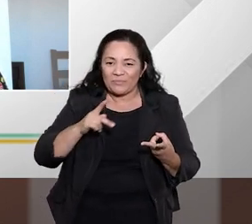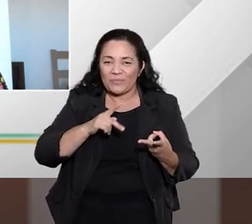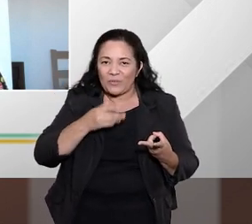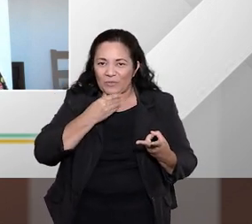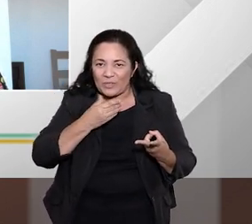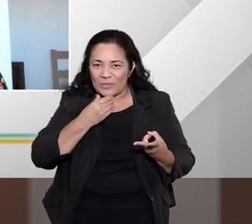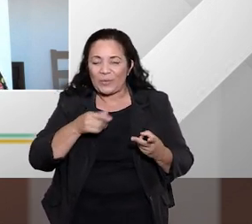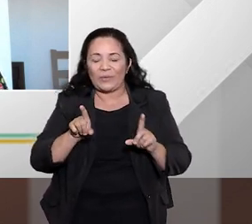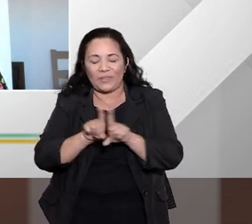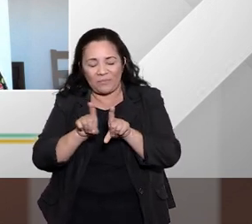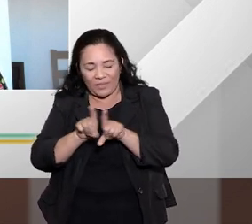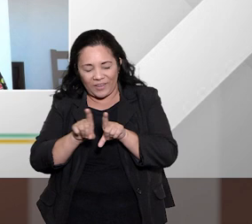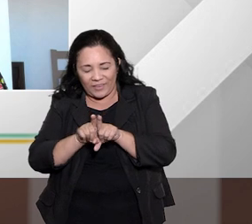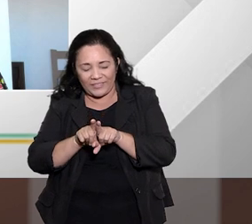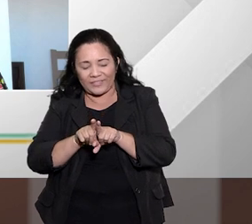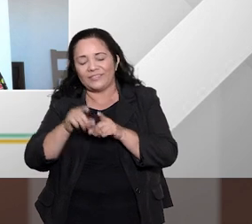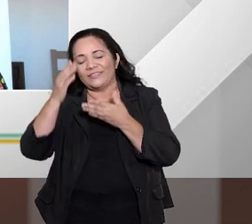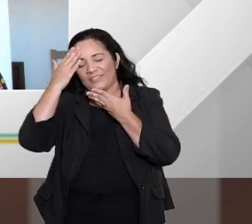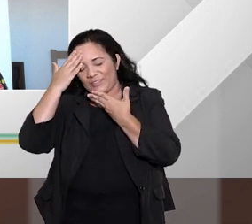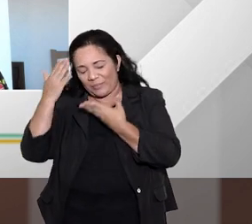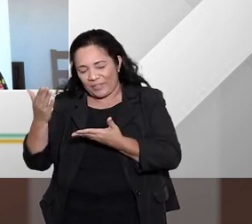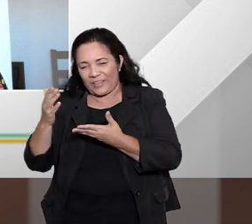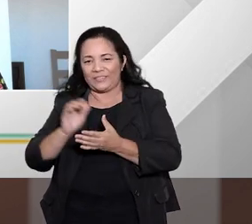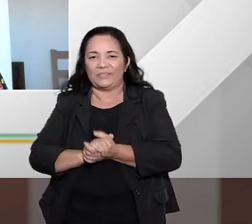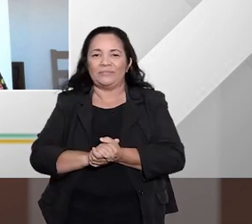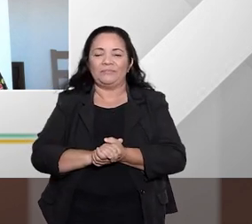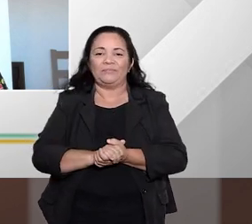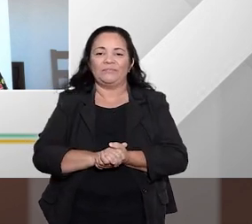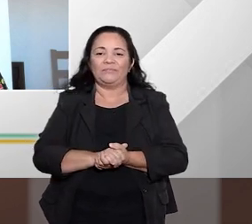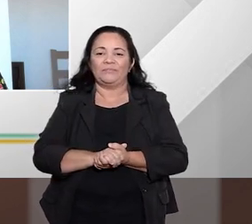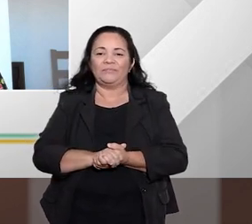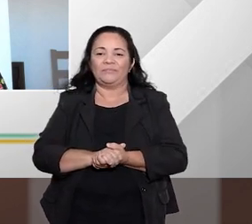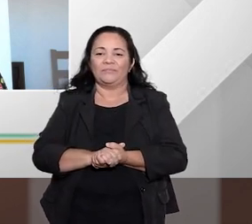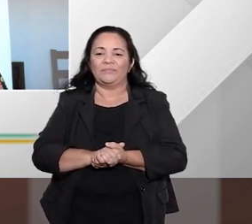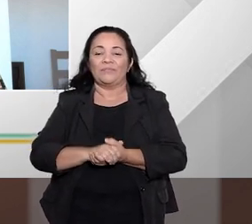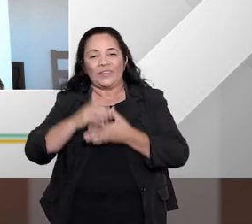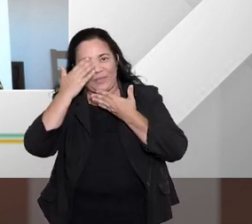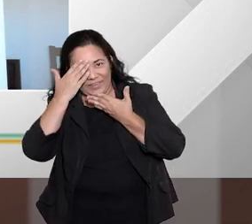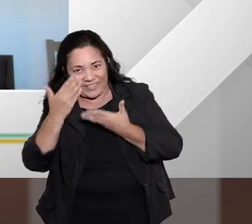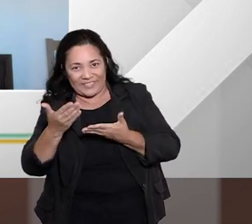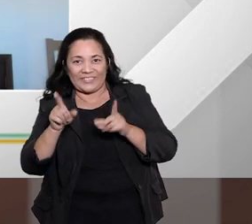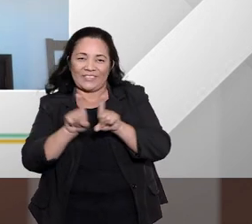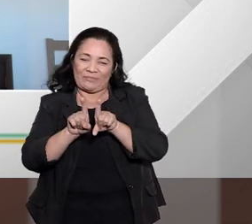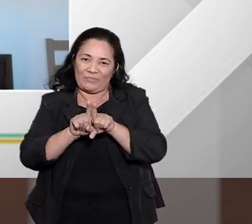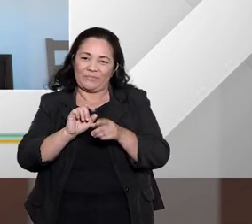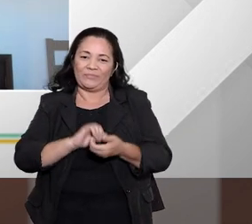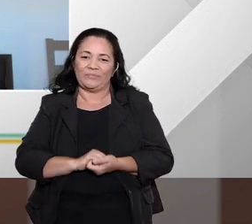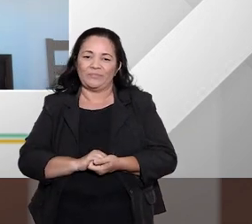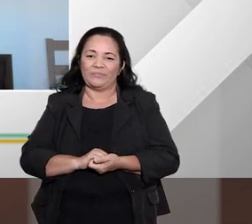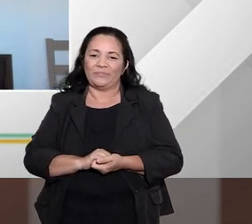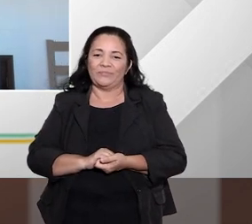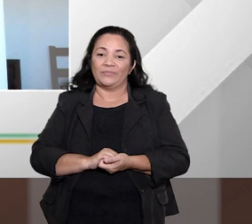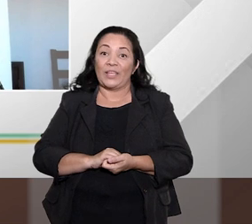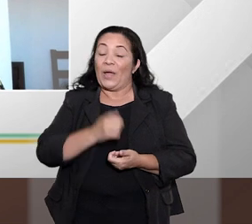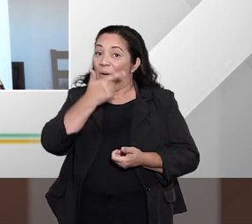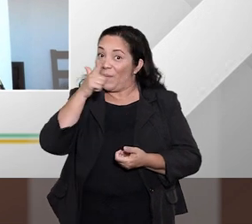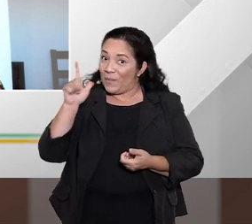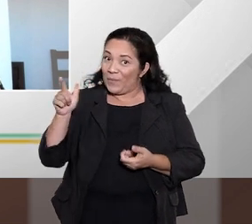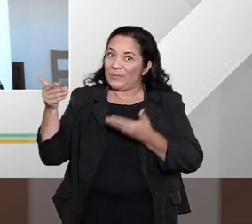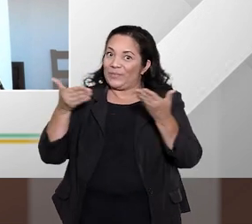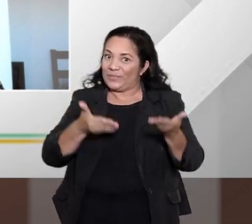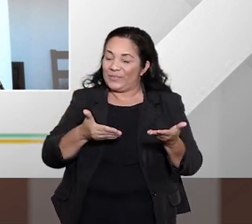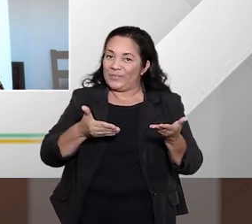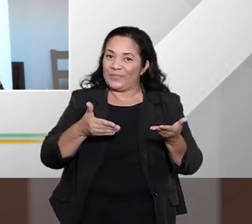Cláudia muitíssimo obrigada pela participação no Entender Direito de hoje eu que agradeço nosso outro